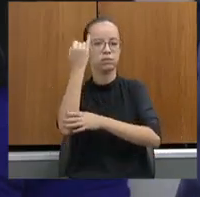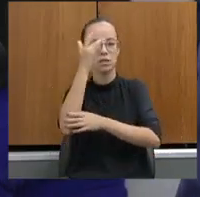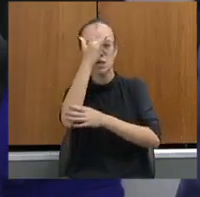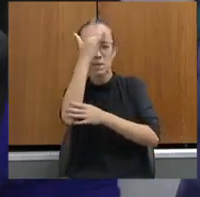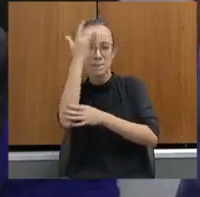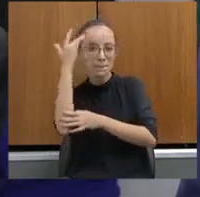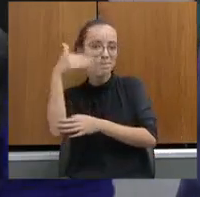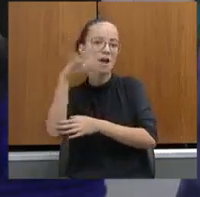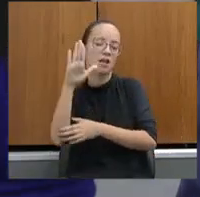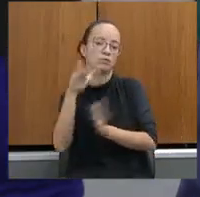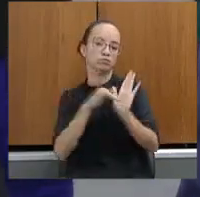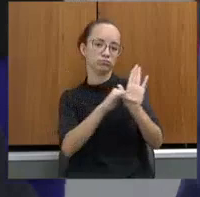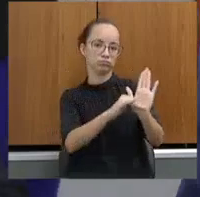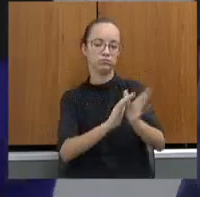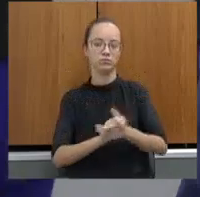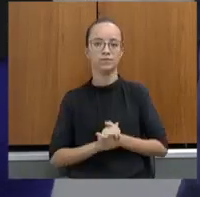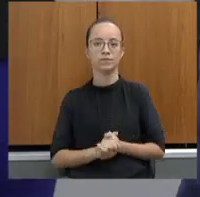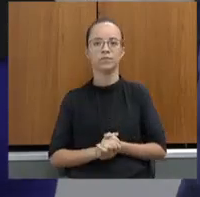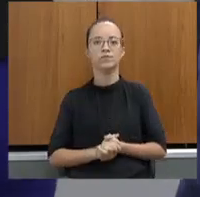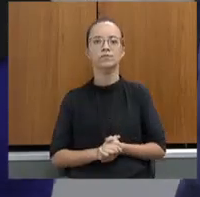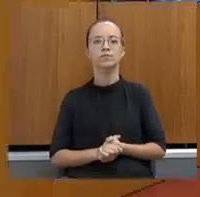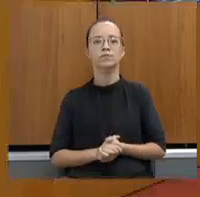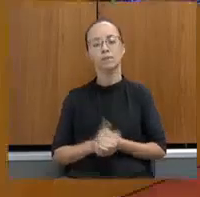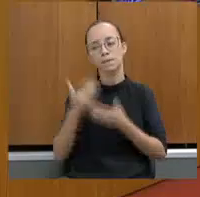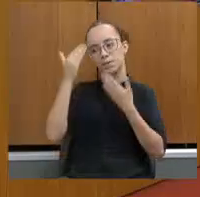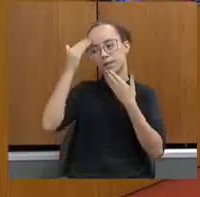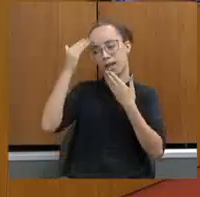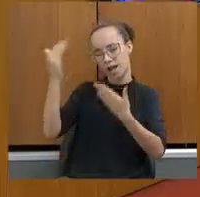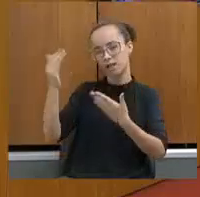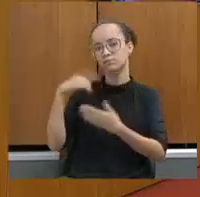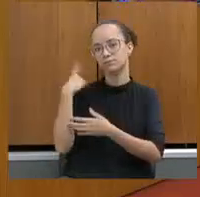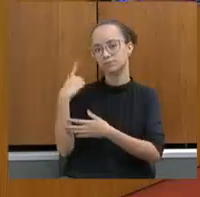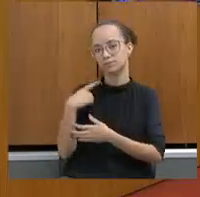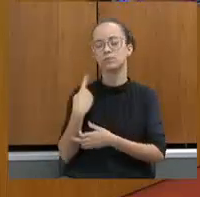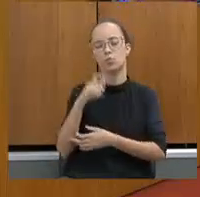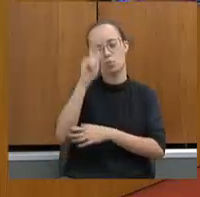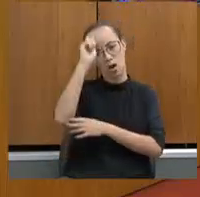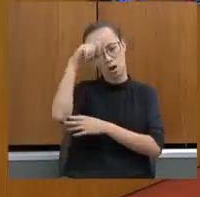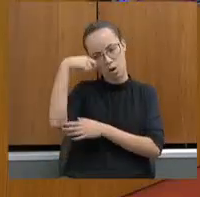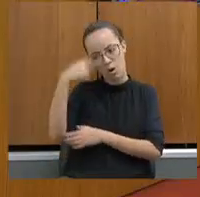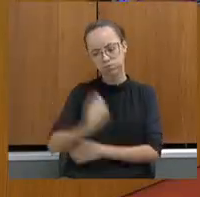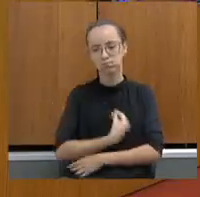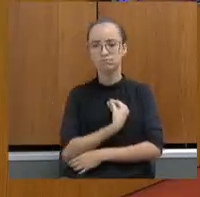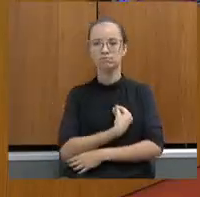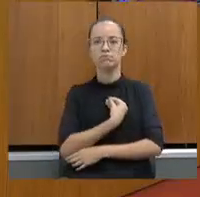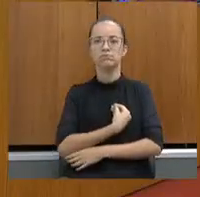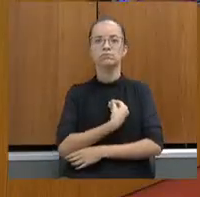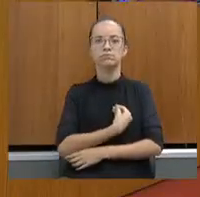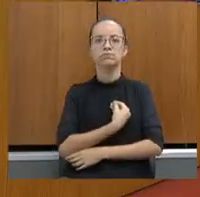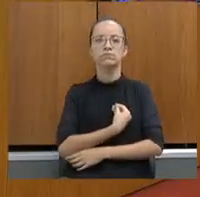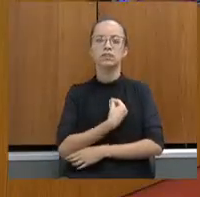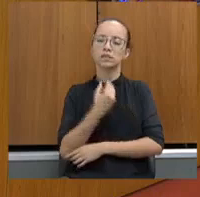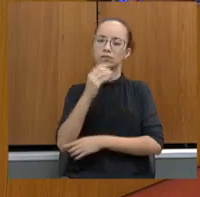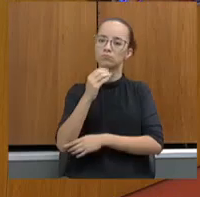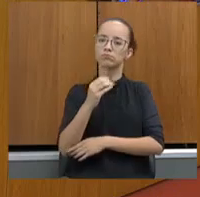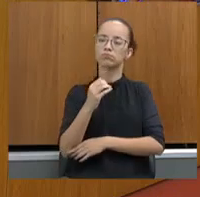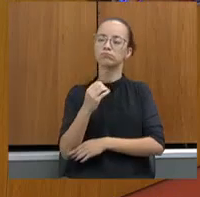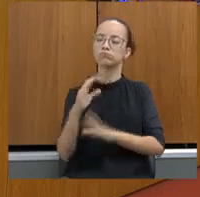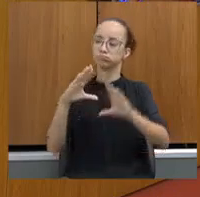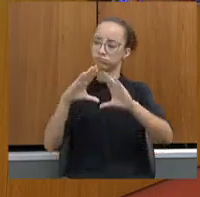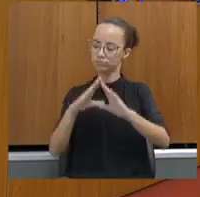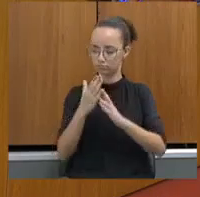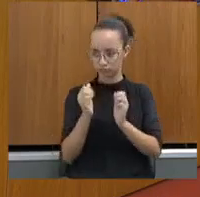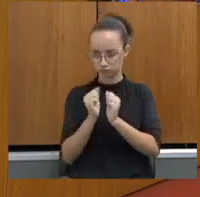nossa Polícia Penal. Obrigado, deputado Bruno Engler, é uma honra participar dessa Assembleia com vossa excelência.